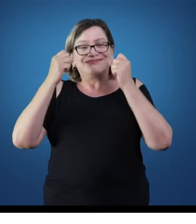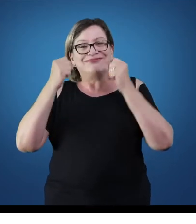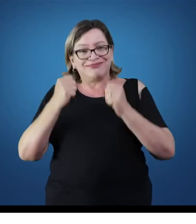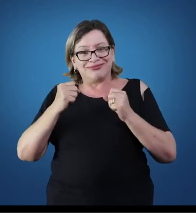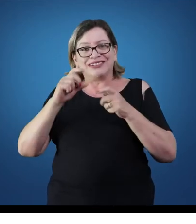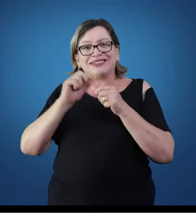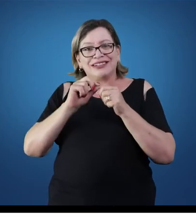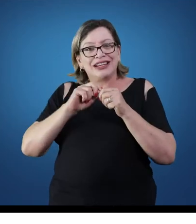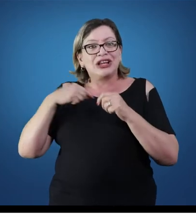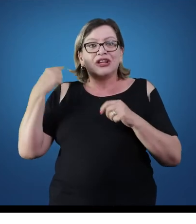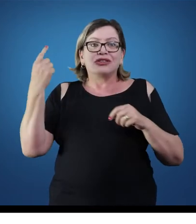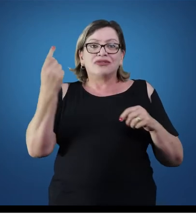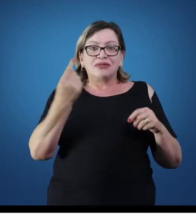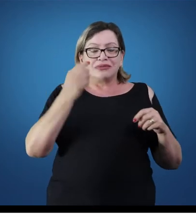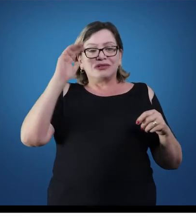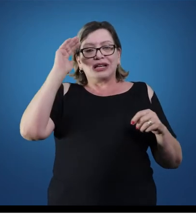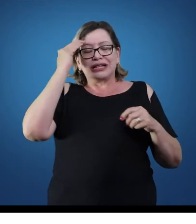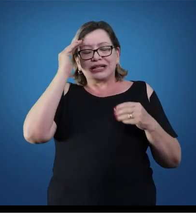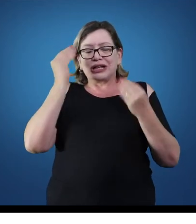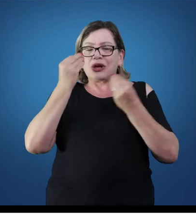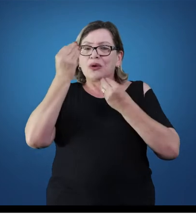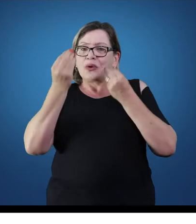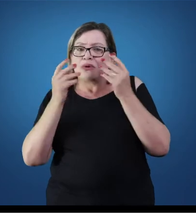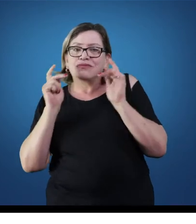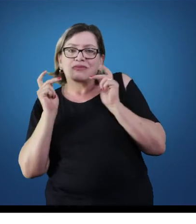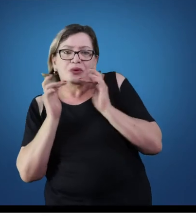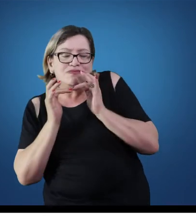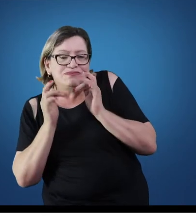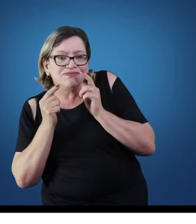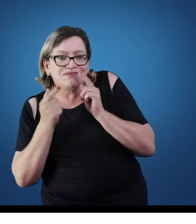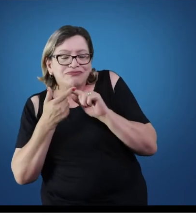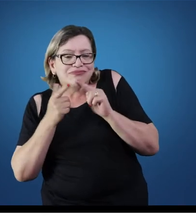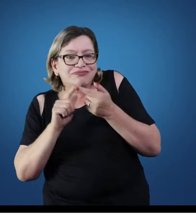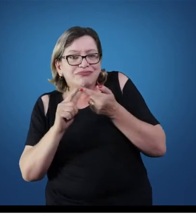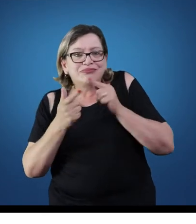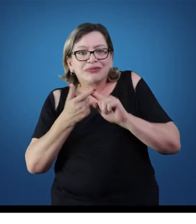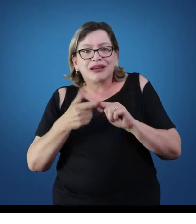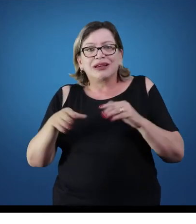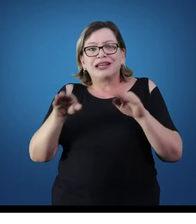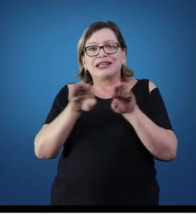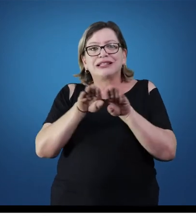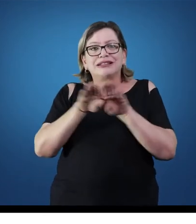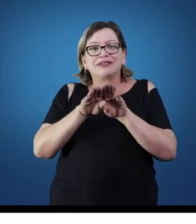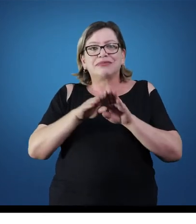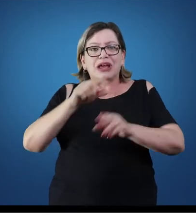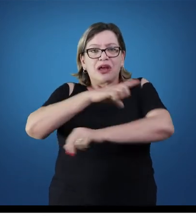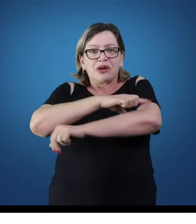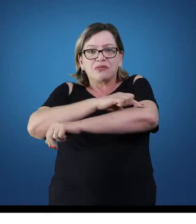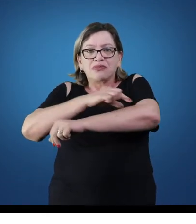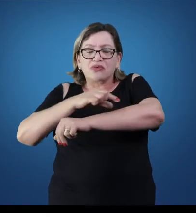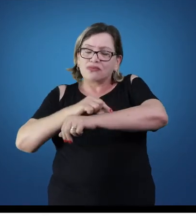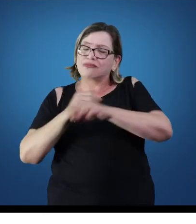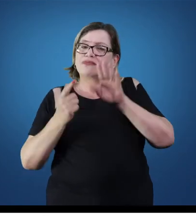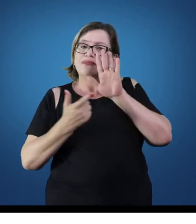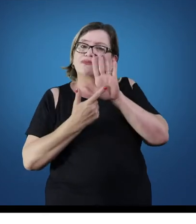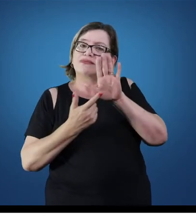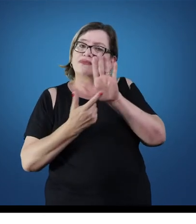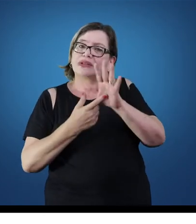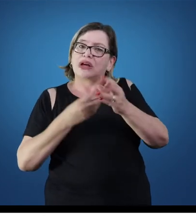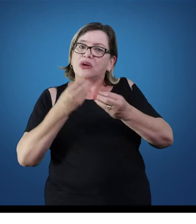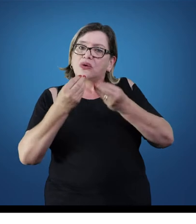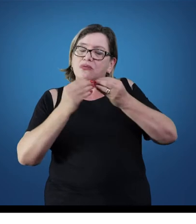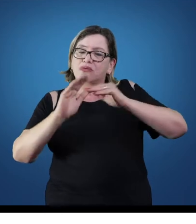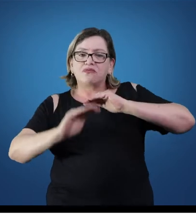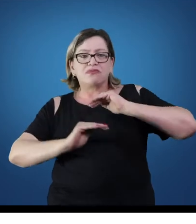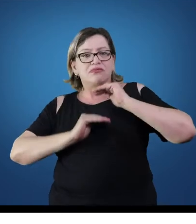entender, compreender todas essas relações desse sistema muscular e os músculos vão apontar para a gente também um